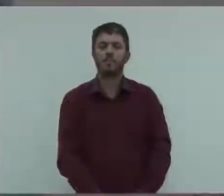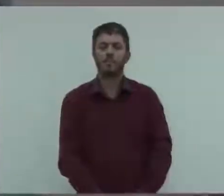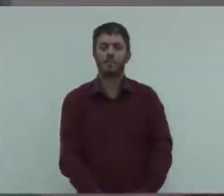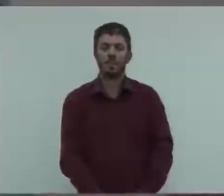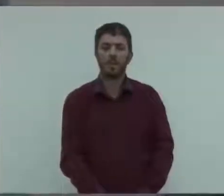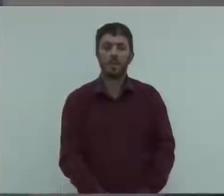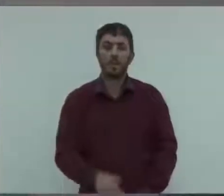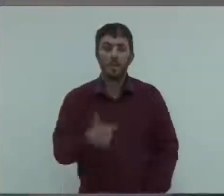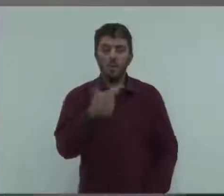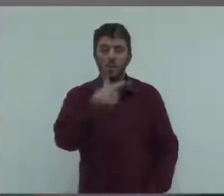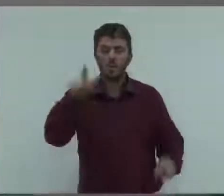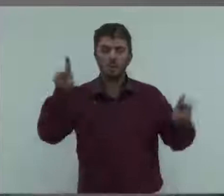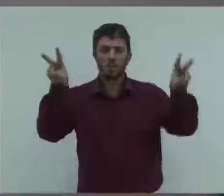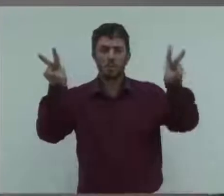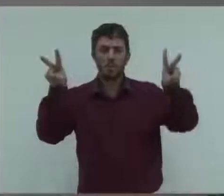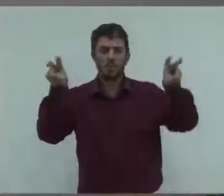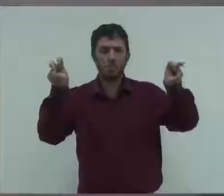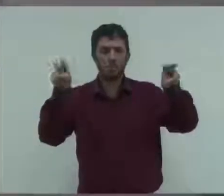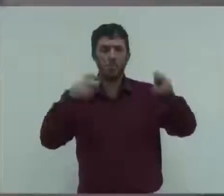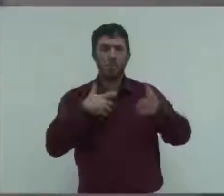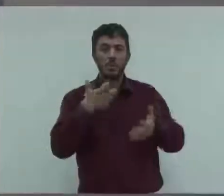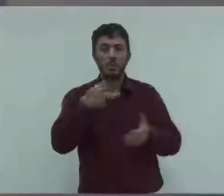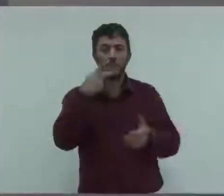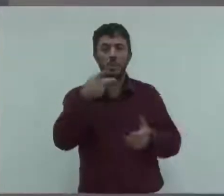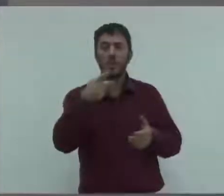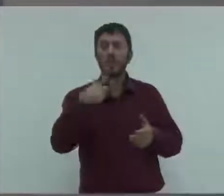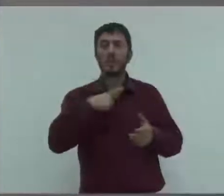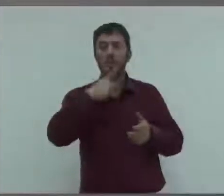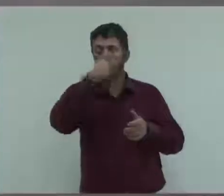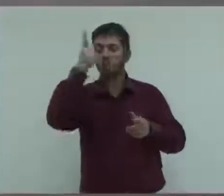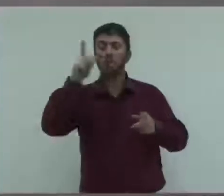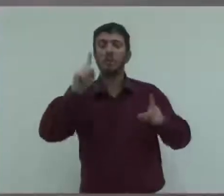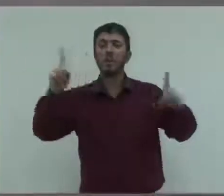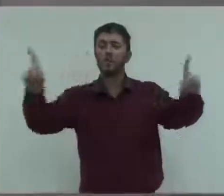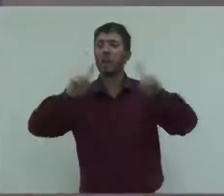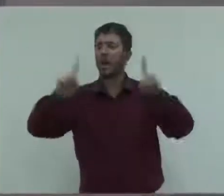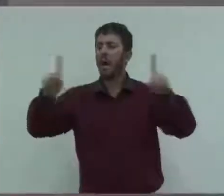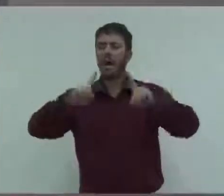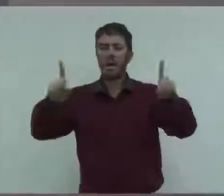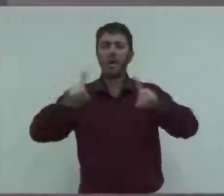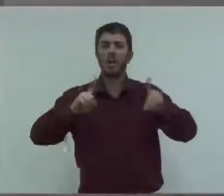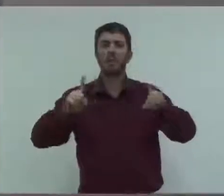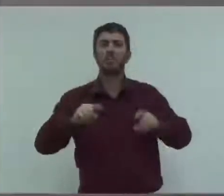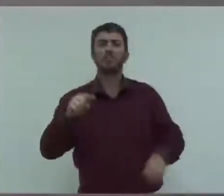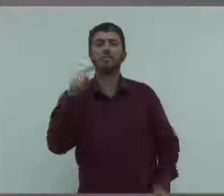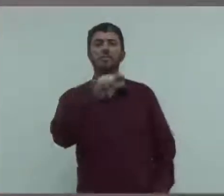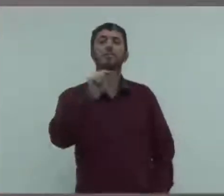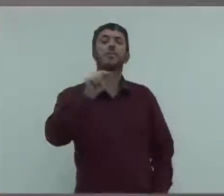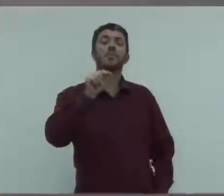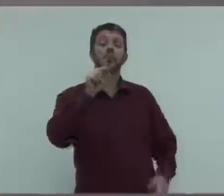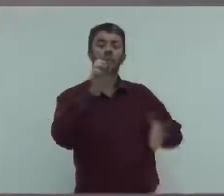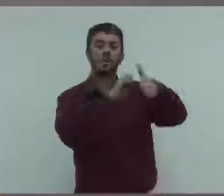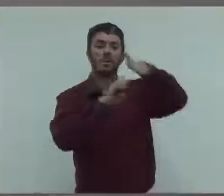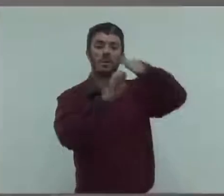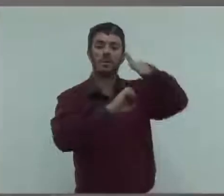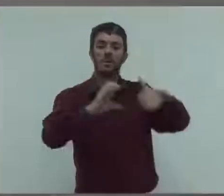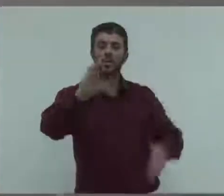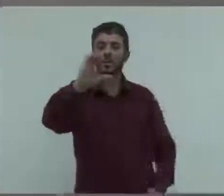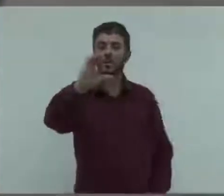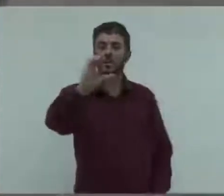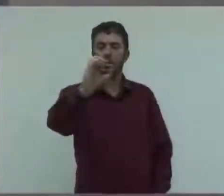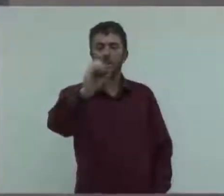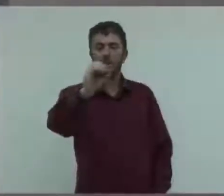e eu tenho recebido muita reclamação, nós sabemos, vereador Paulinho, que a Congas tem feito um trabalho em Vinhedo, perfuração de